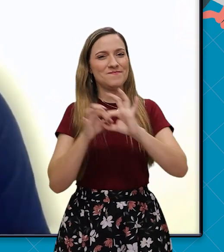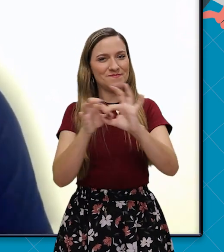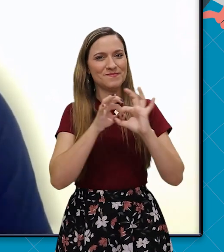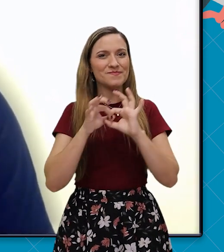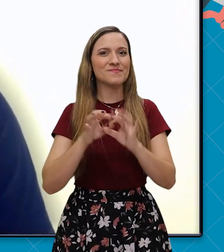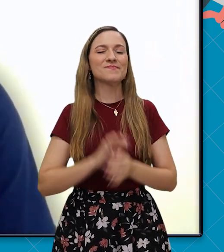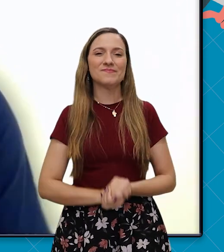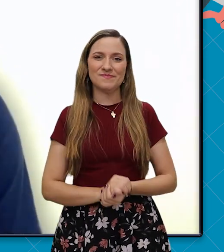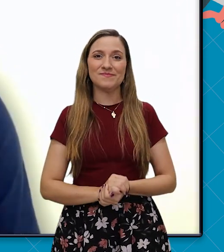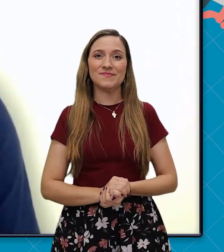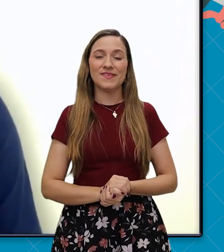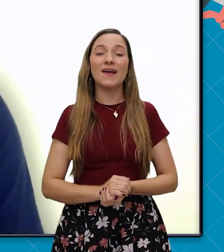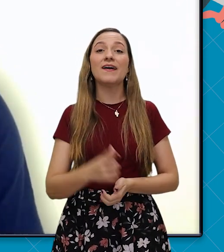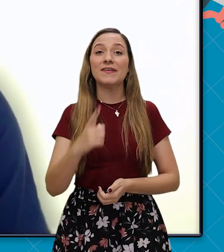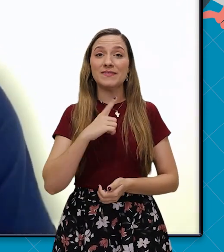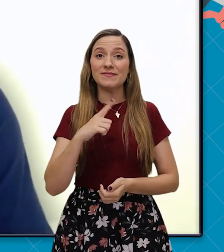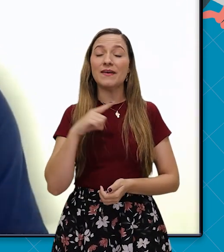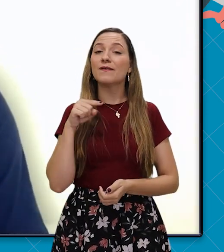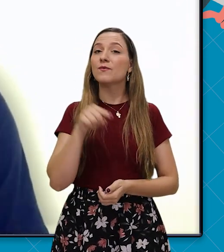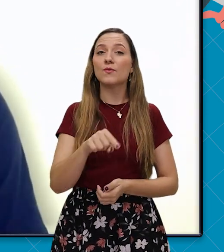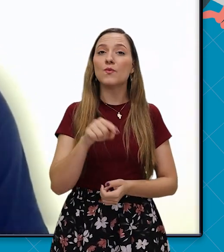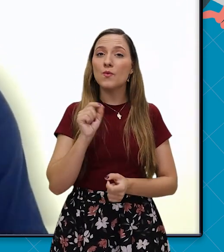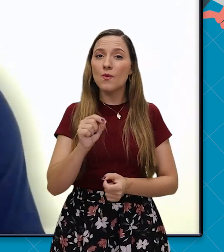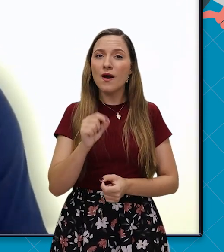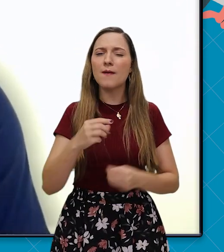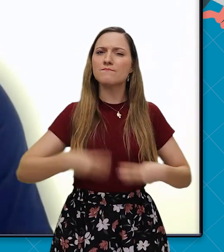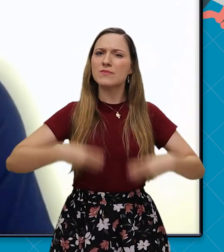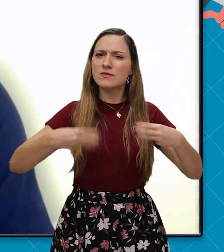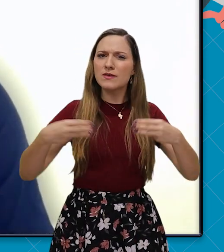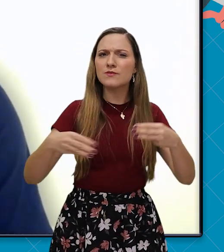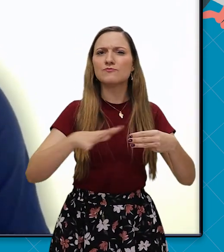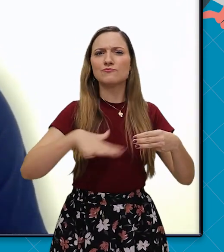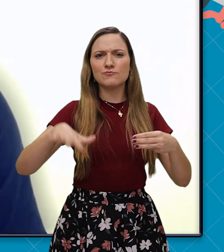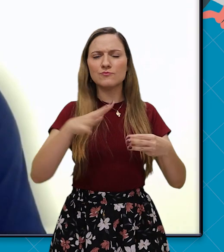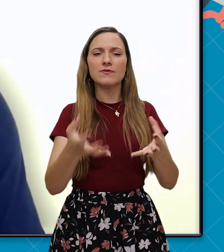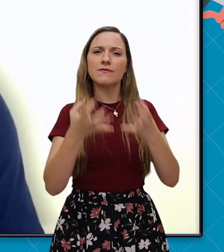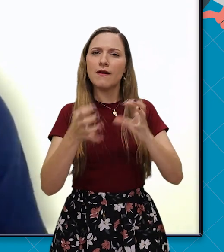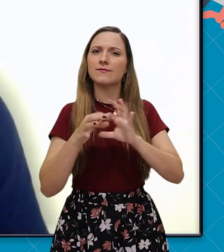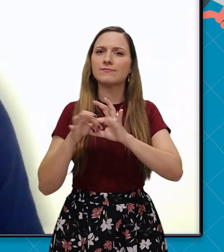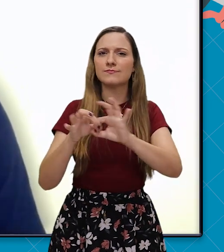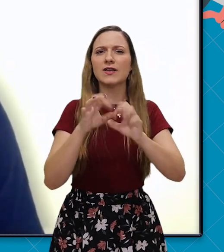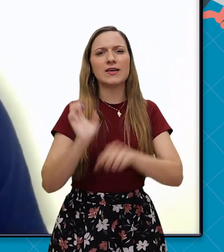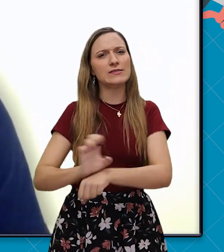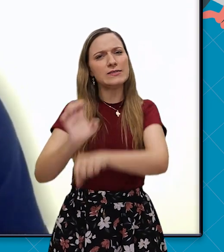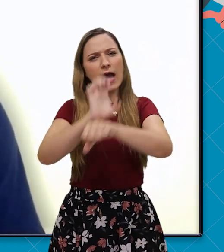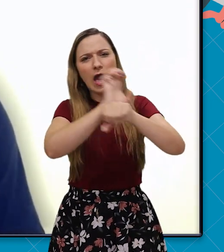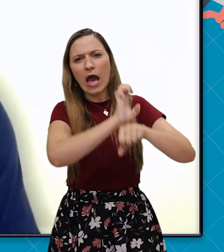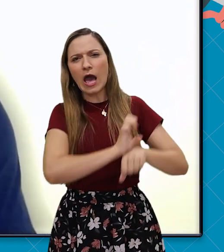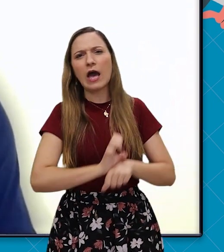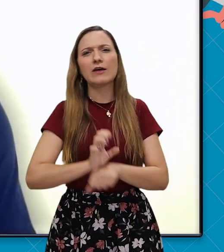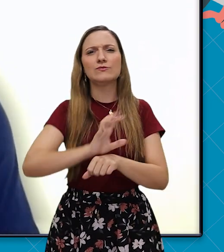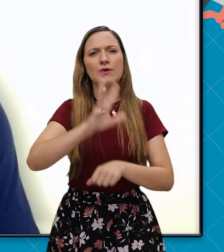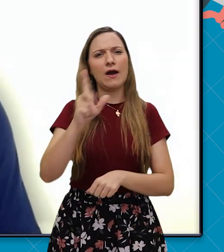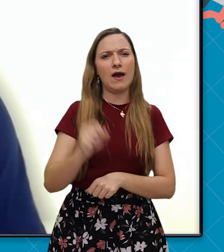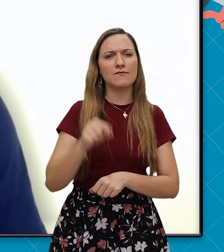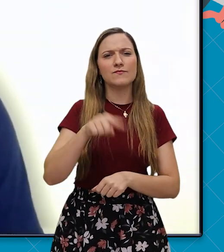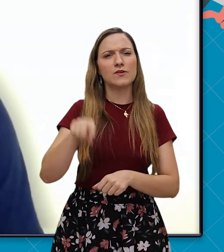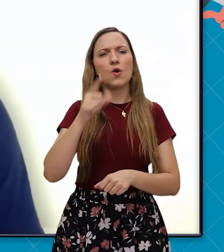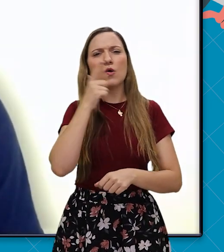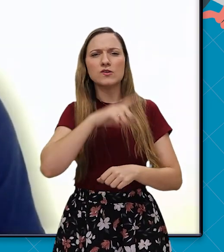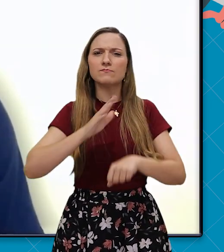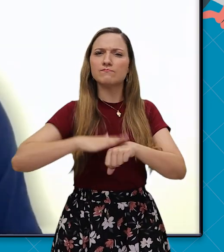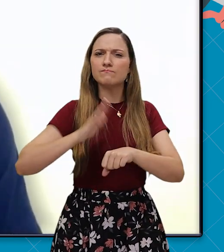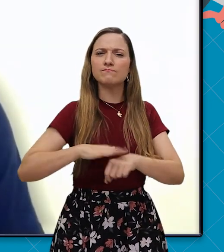panafricano. Os princípios panafricanos de Krumman pretendiam uma união entre os estados